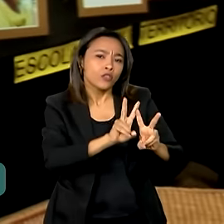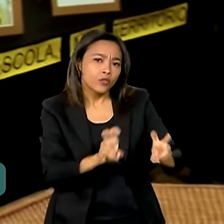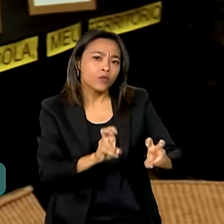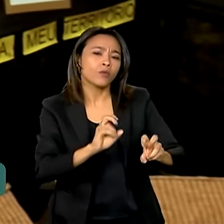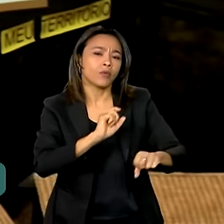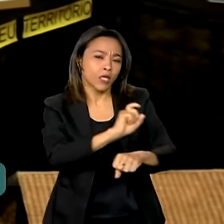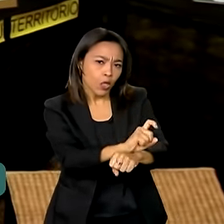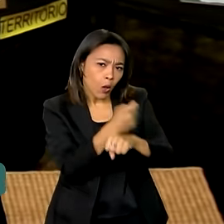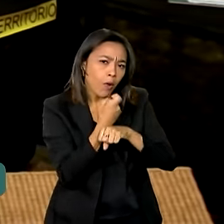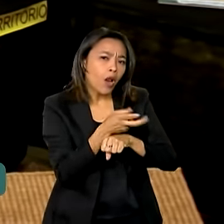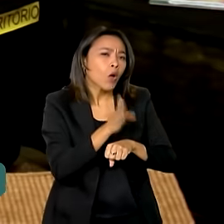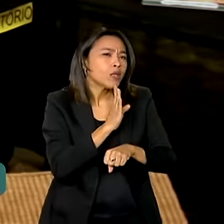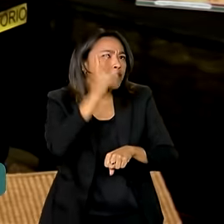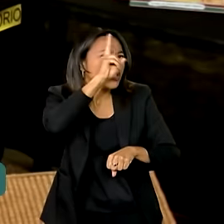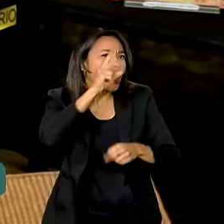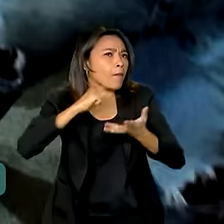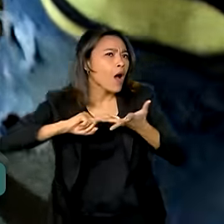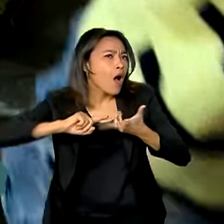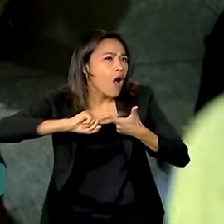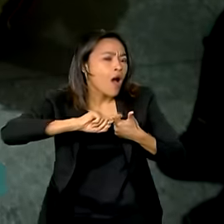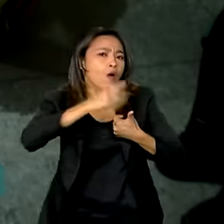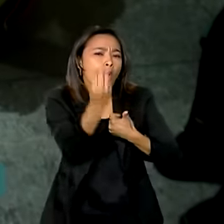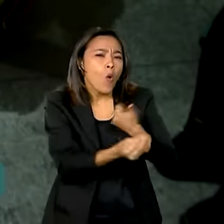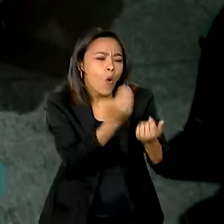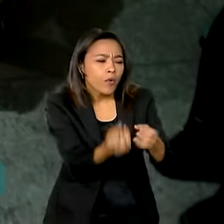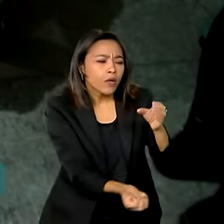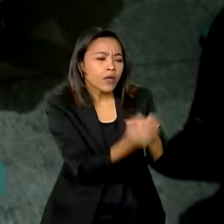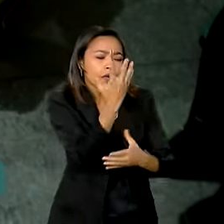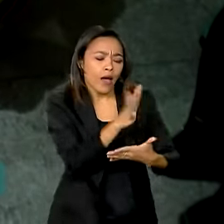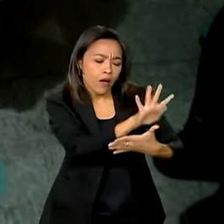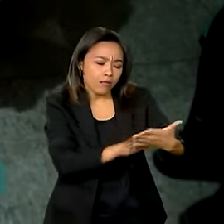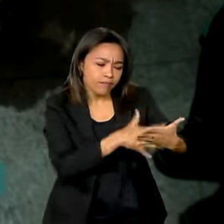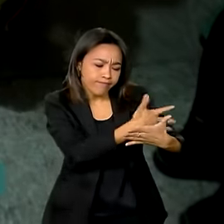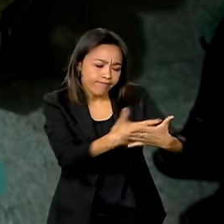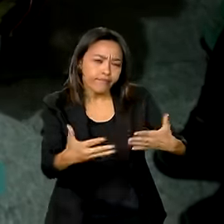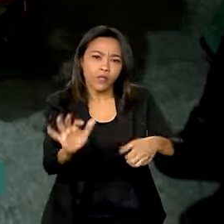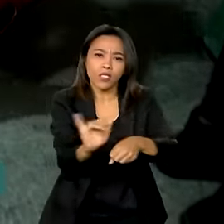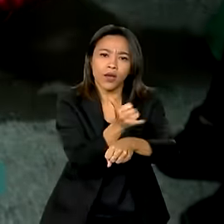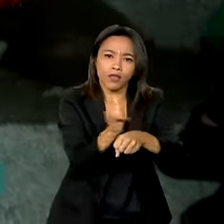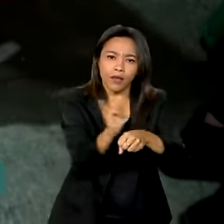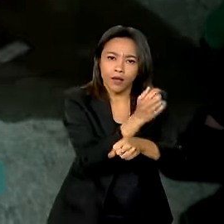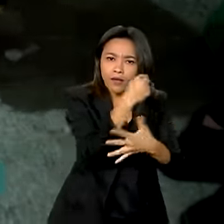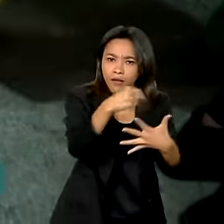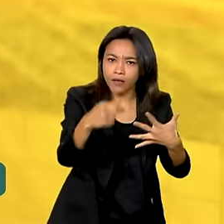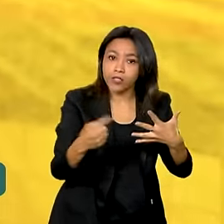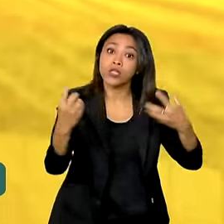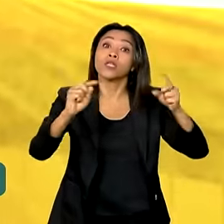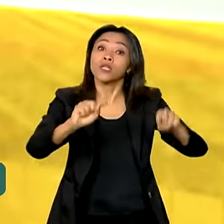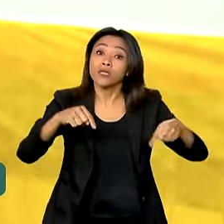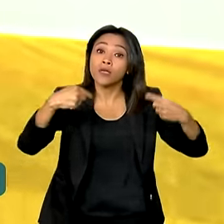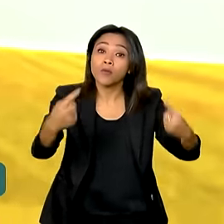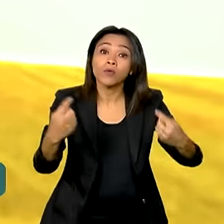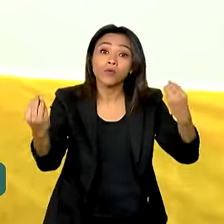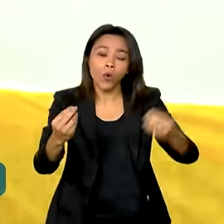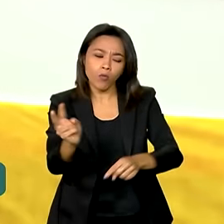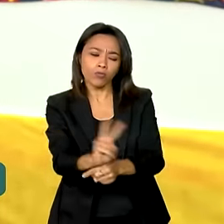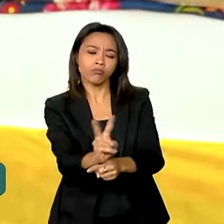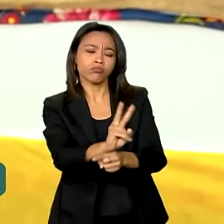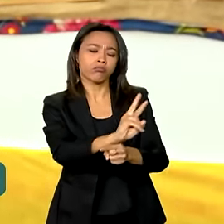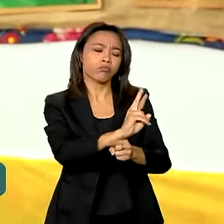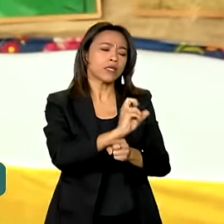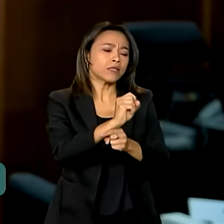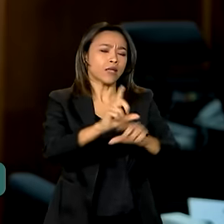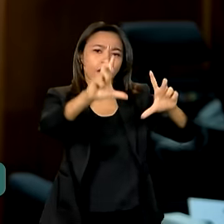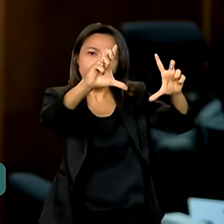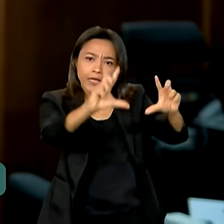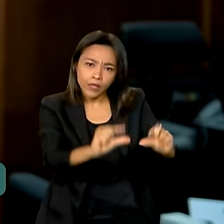para eles aprenderem como criar um plano de ação e como eles vão monitorar para ver se eles estão reduzindo as